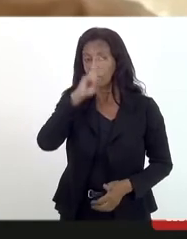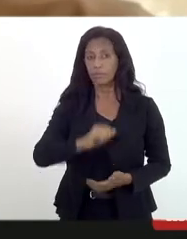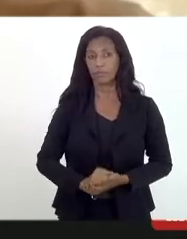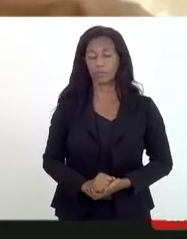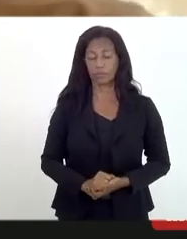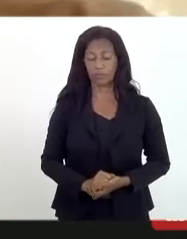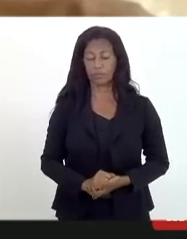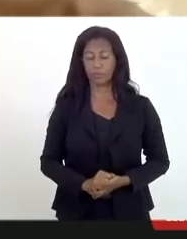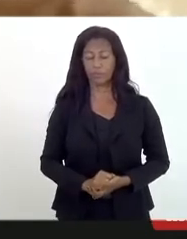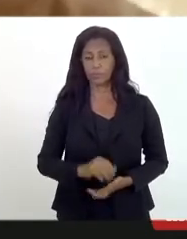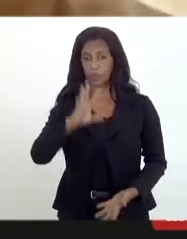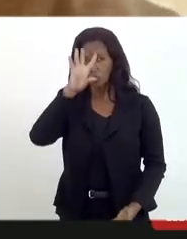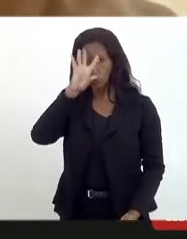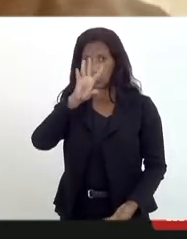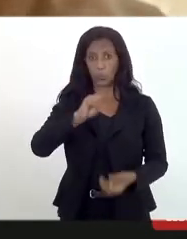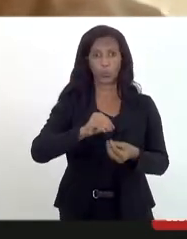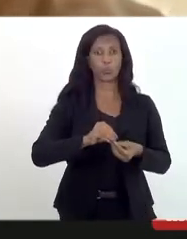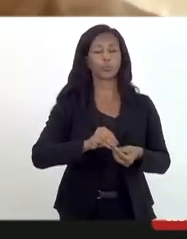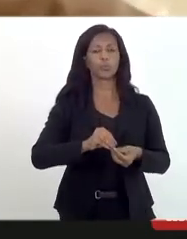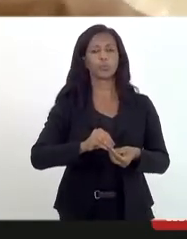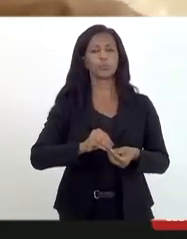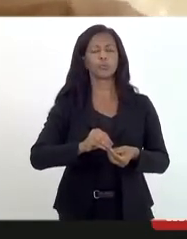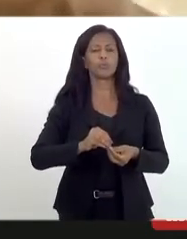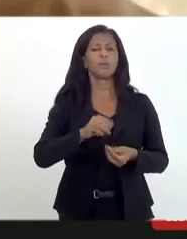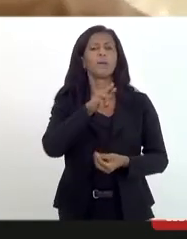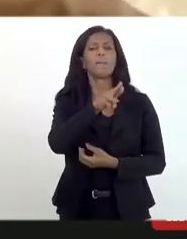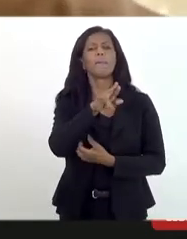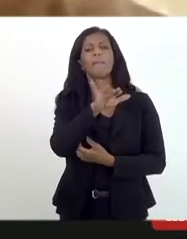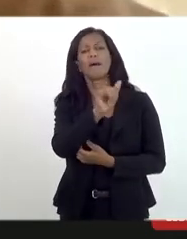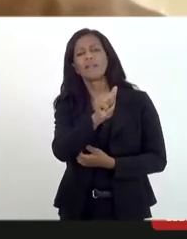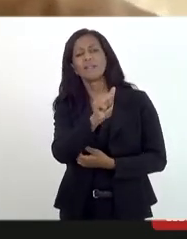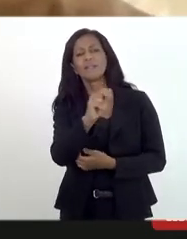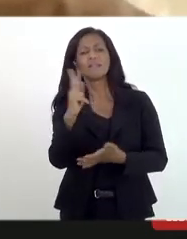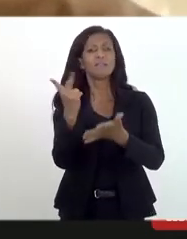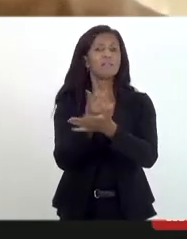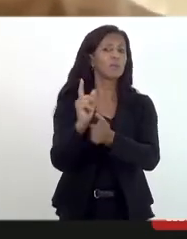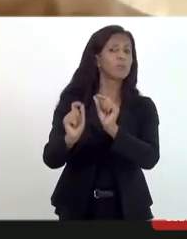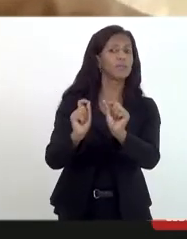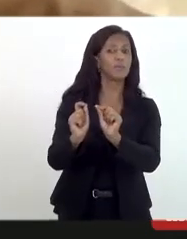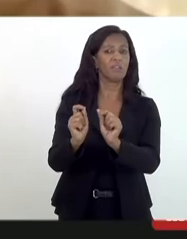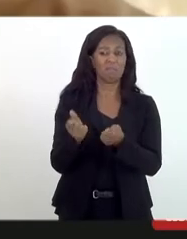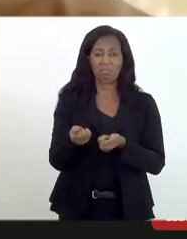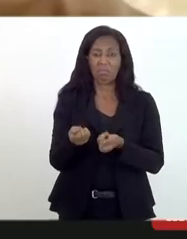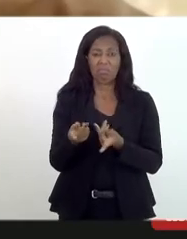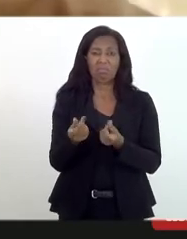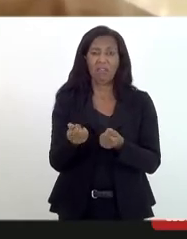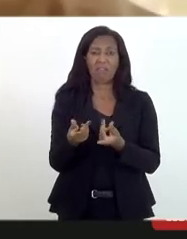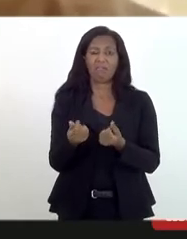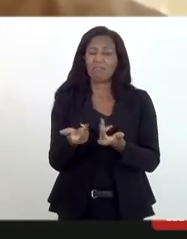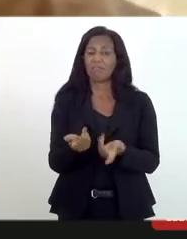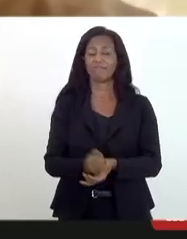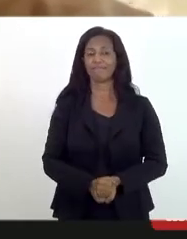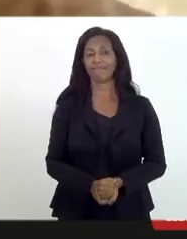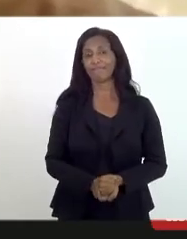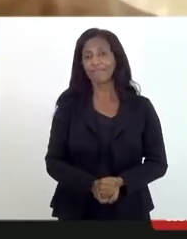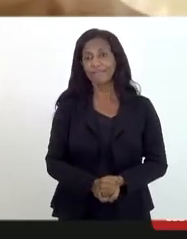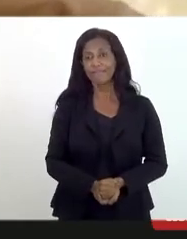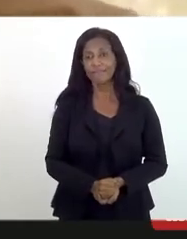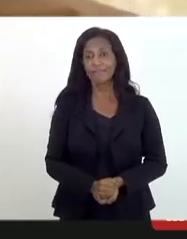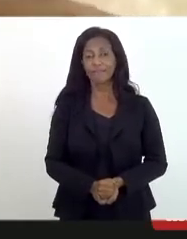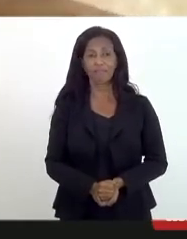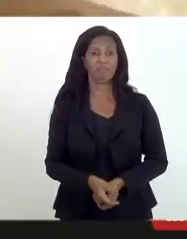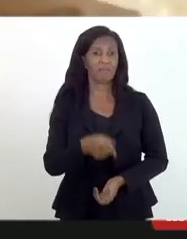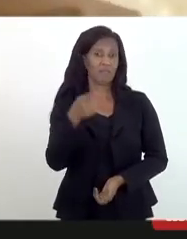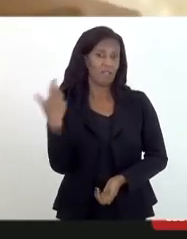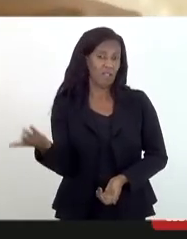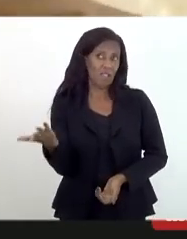aí eu falei, Márcio, o que você acha que vai acontecer? Honestamente, deputado, nada. Nada. Ele